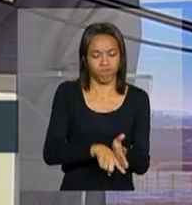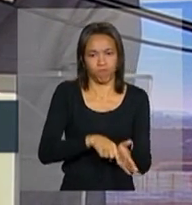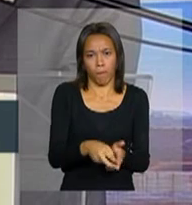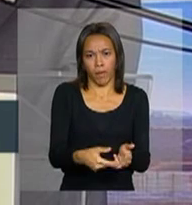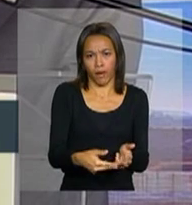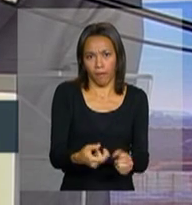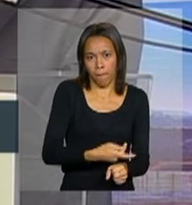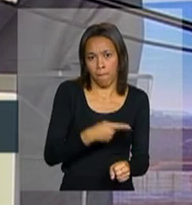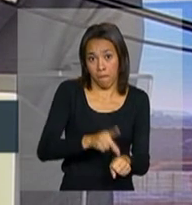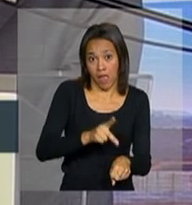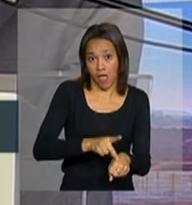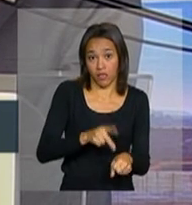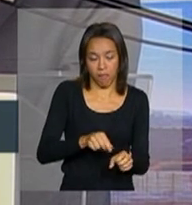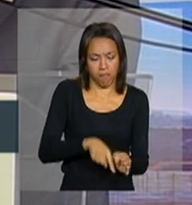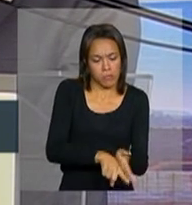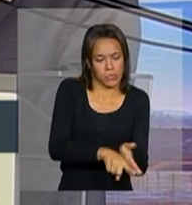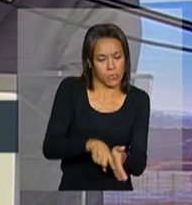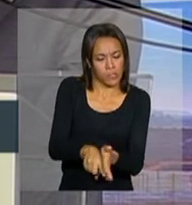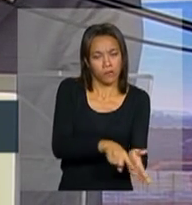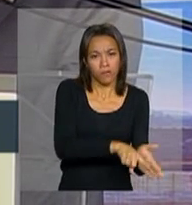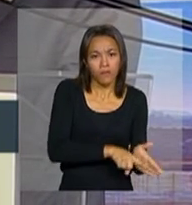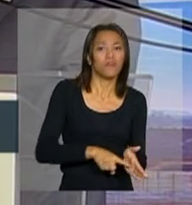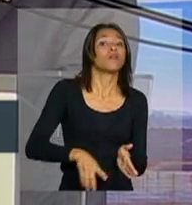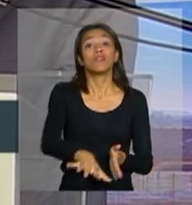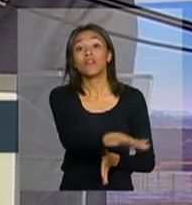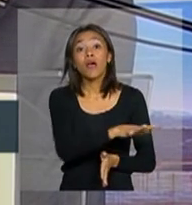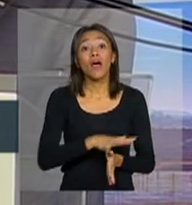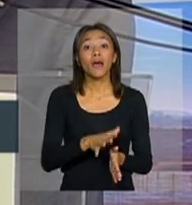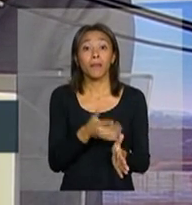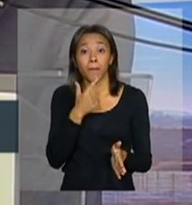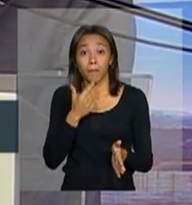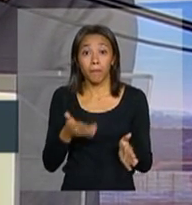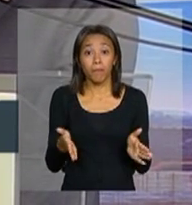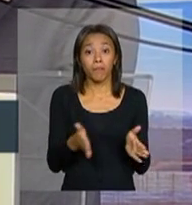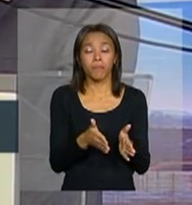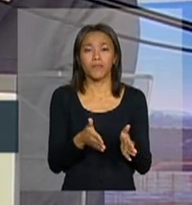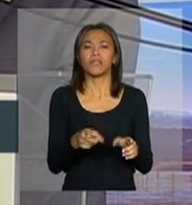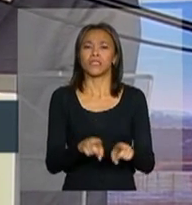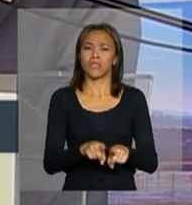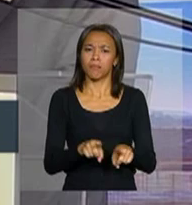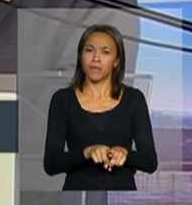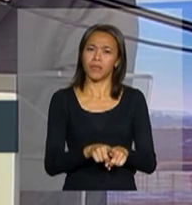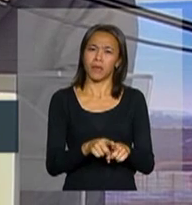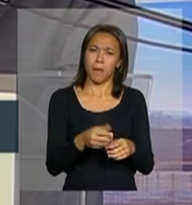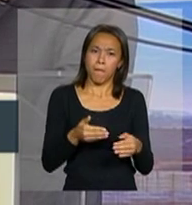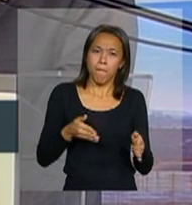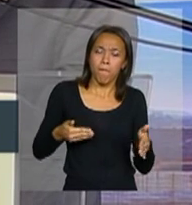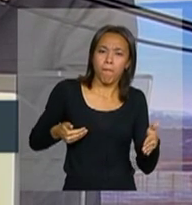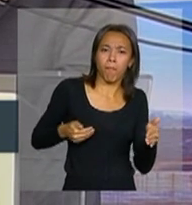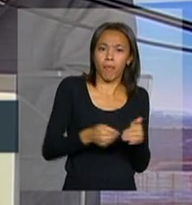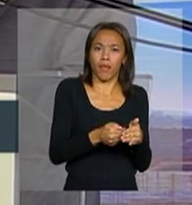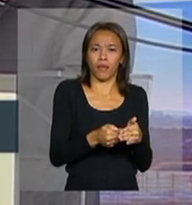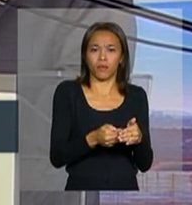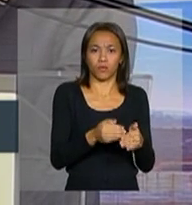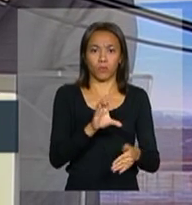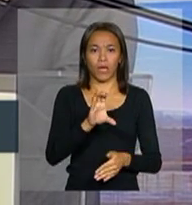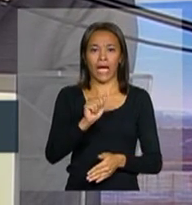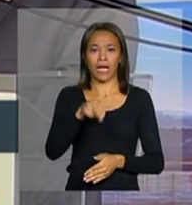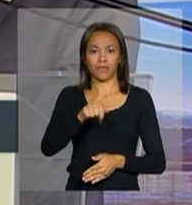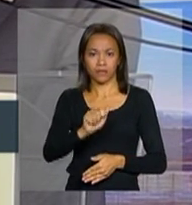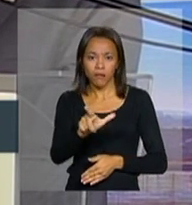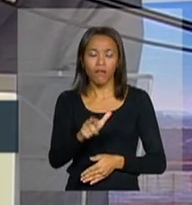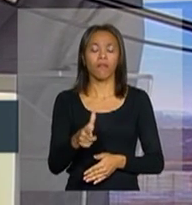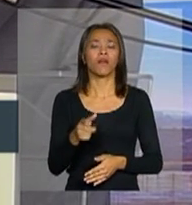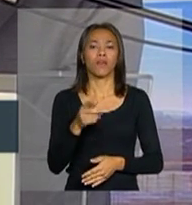parte na parte mais estreita, na verdadeira garganta do canal que ainda hoje